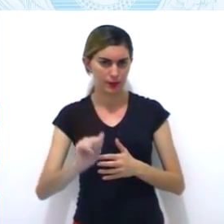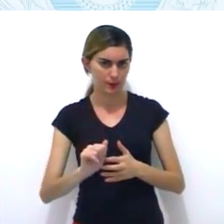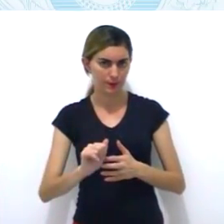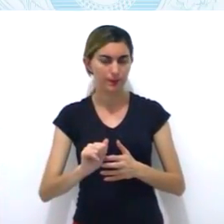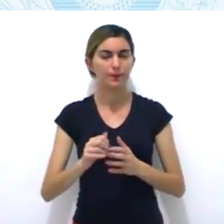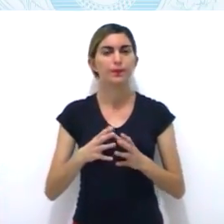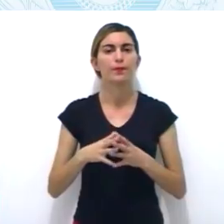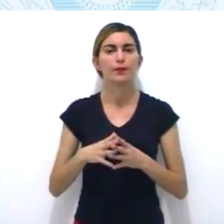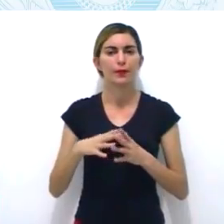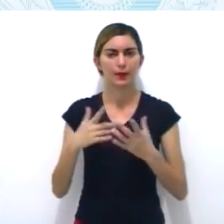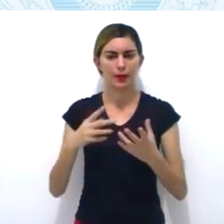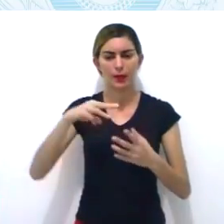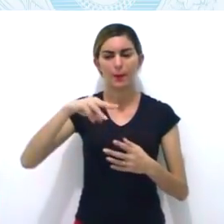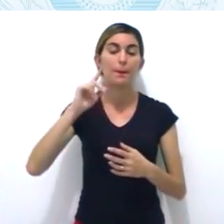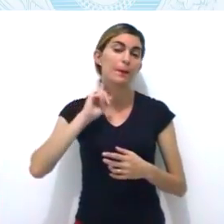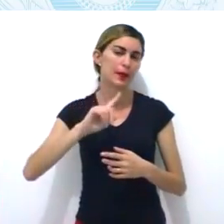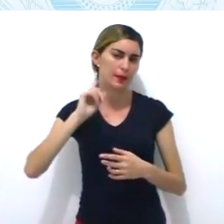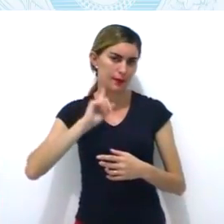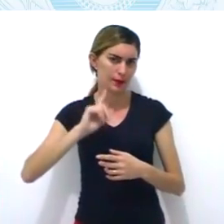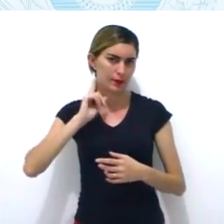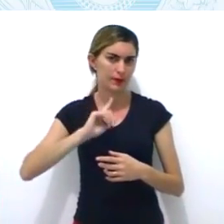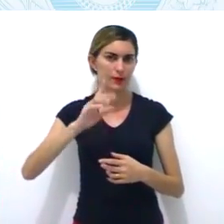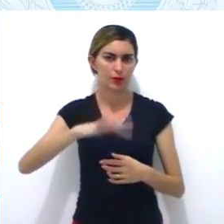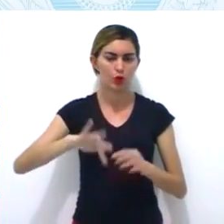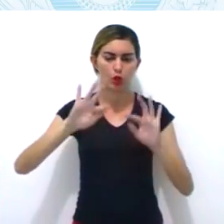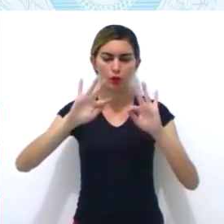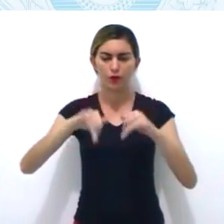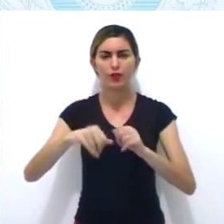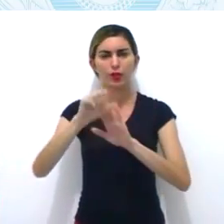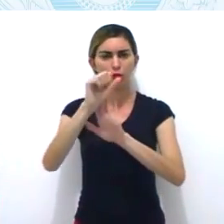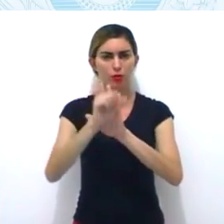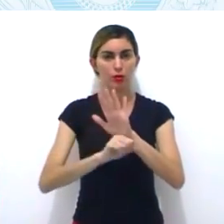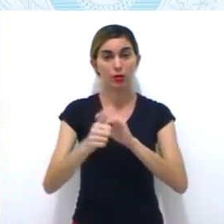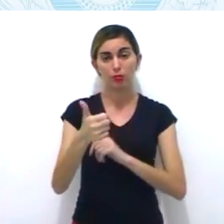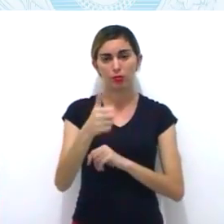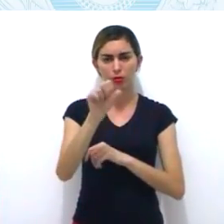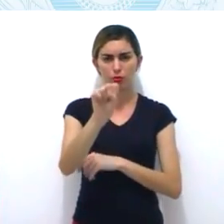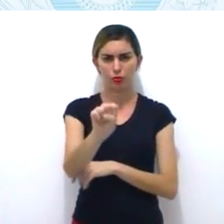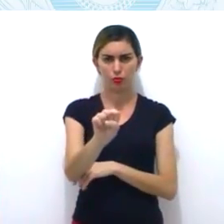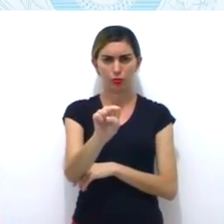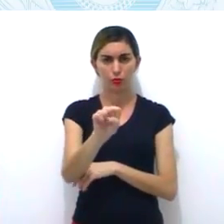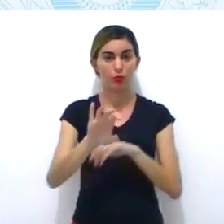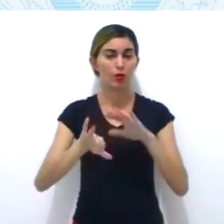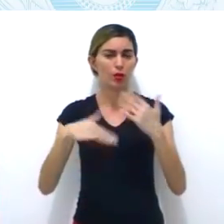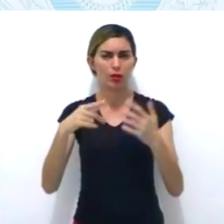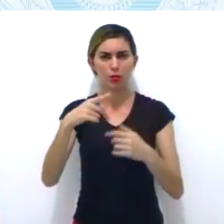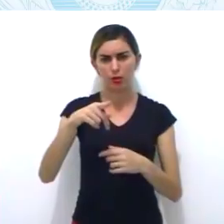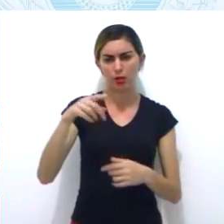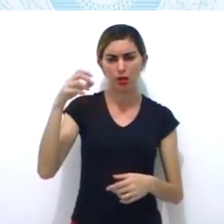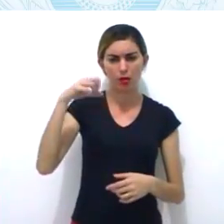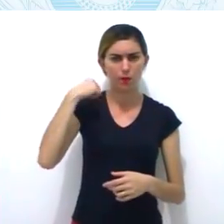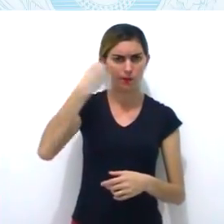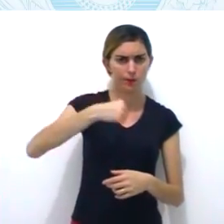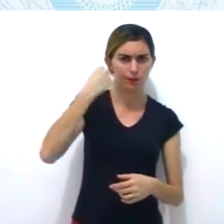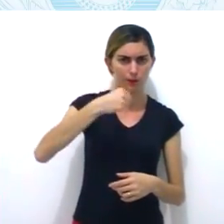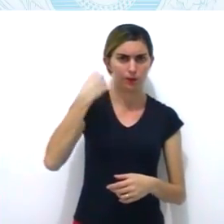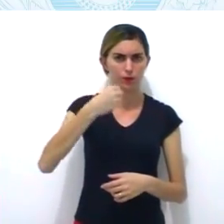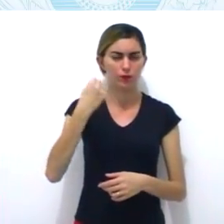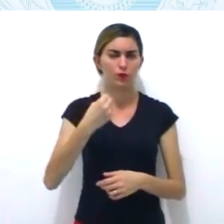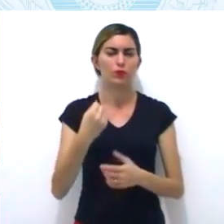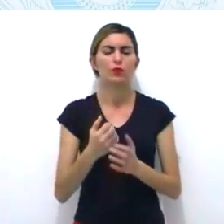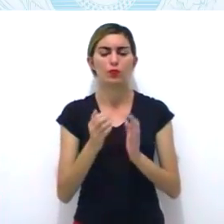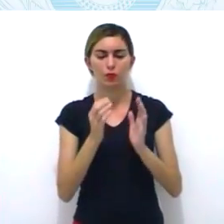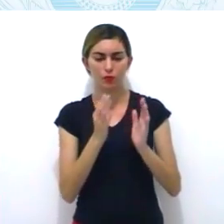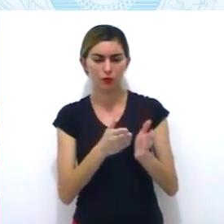foi organizada pela elite socioeconômica de Minas Gerais e acabou